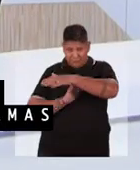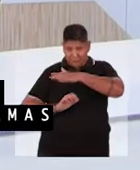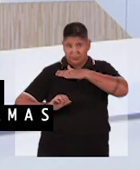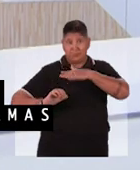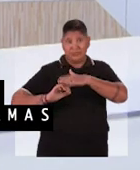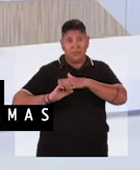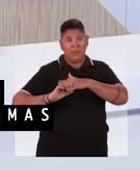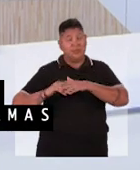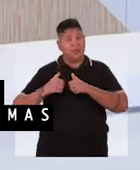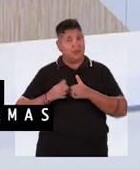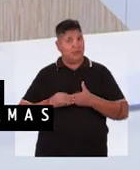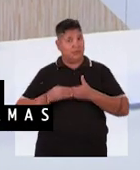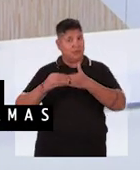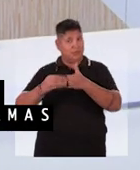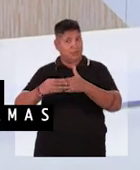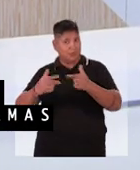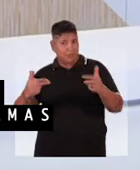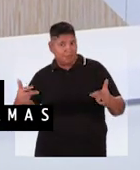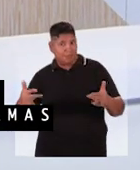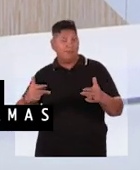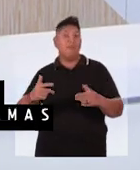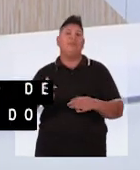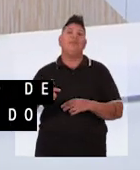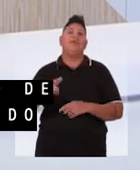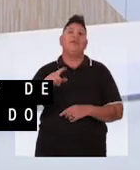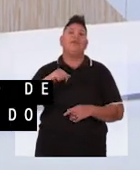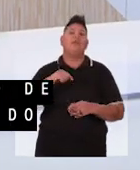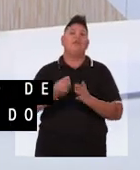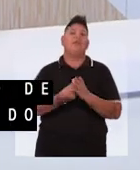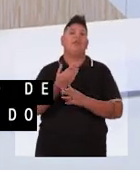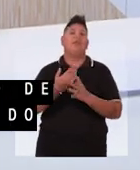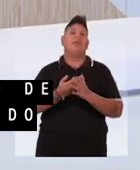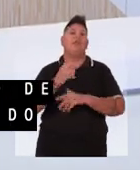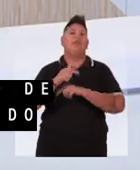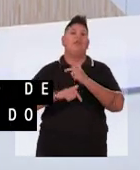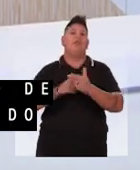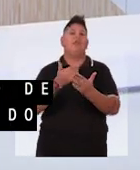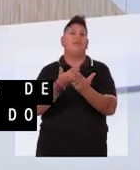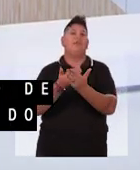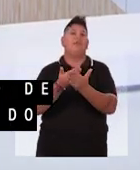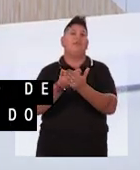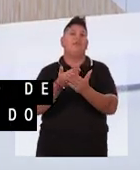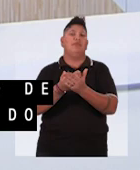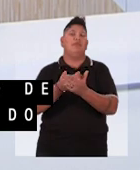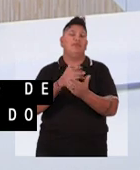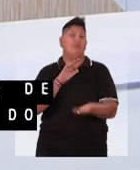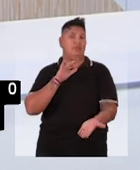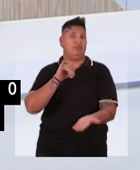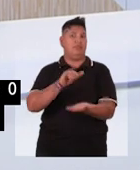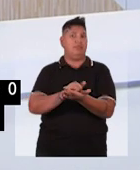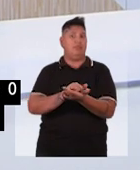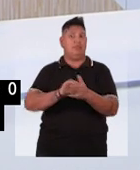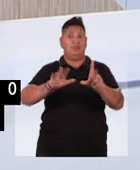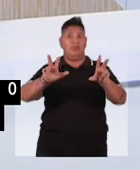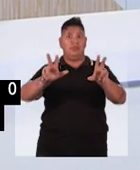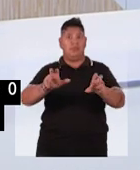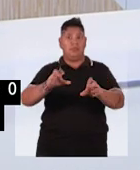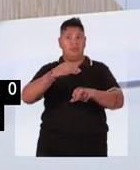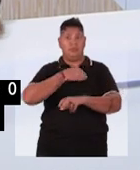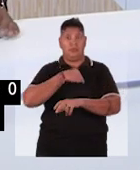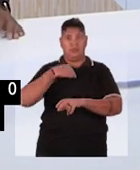A obra Empresas de Transporte, Plataformas Digitais e a Relação de Emprego, um estudo do trabalho